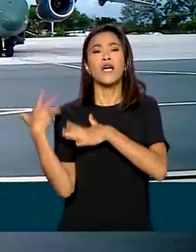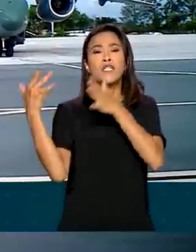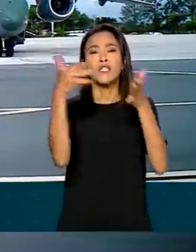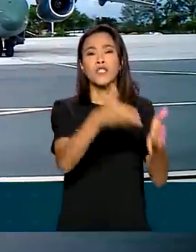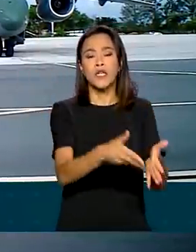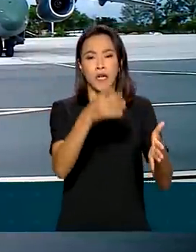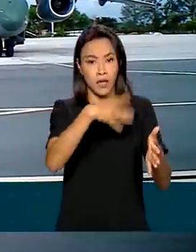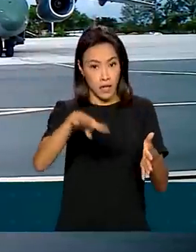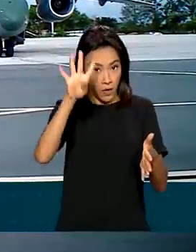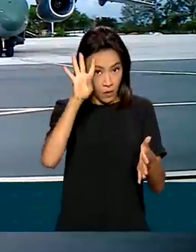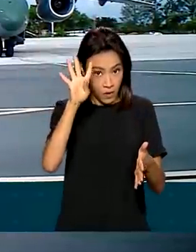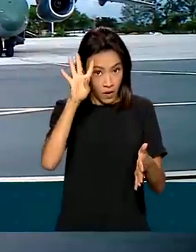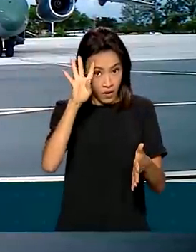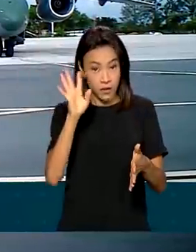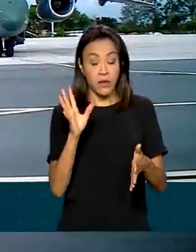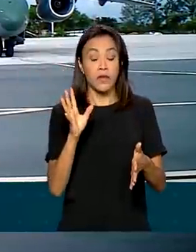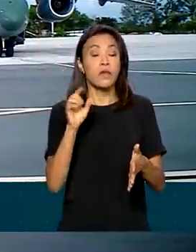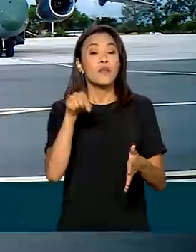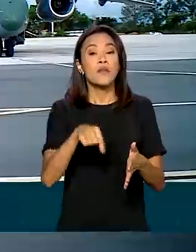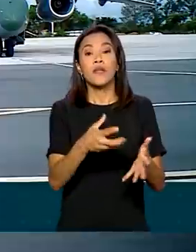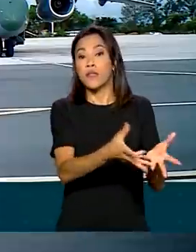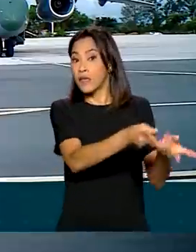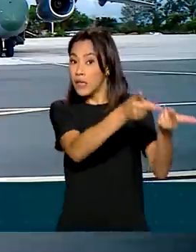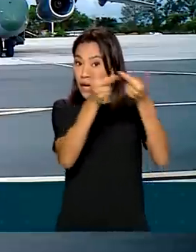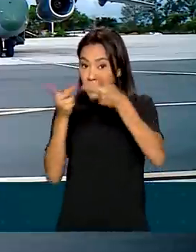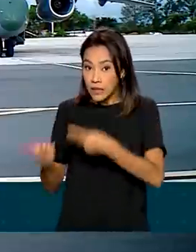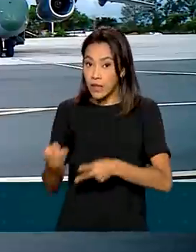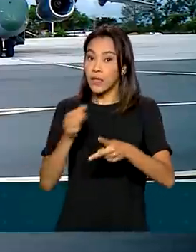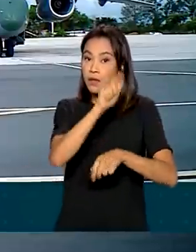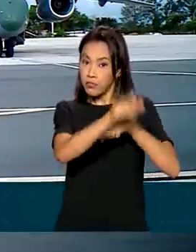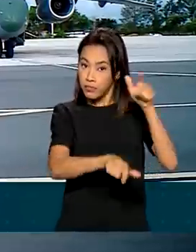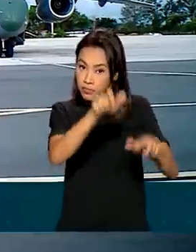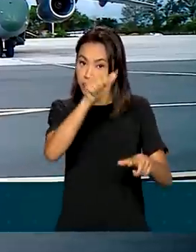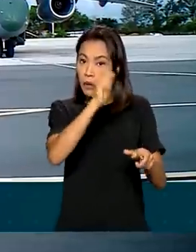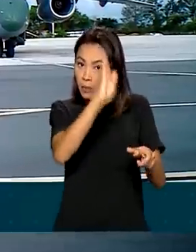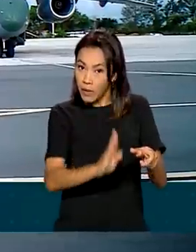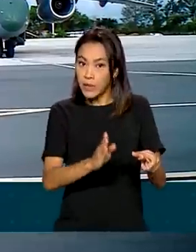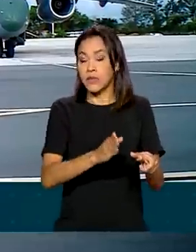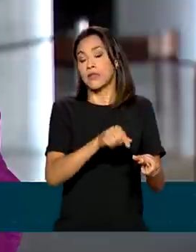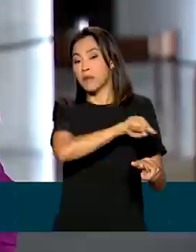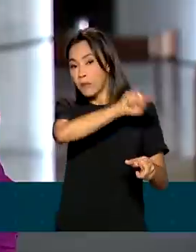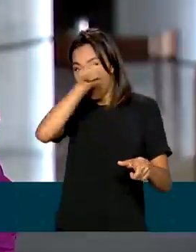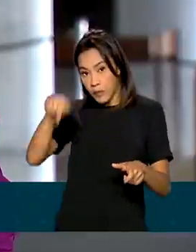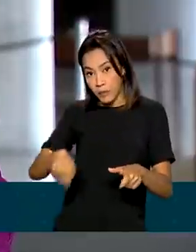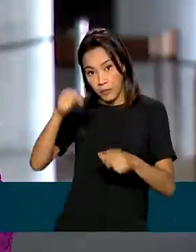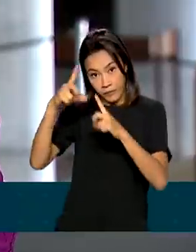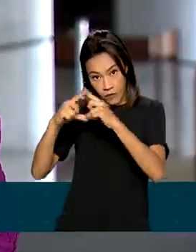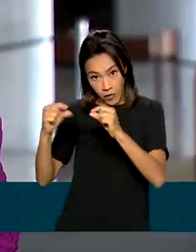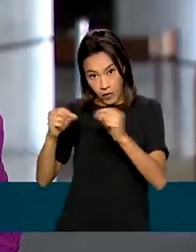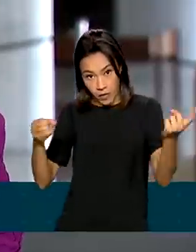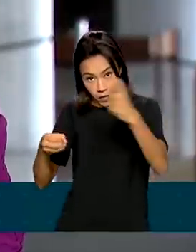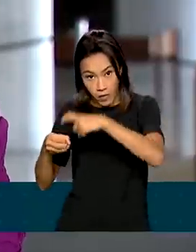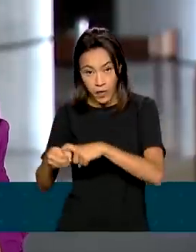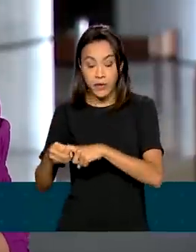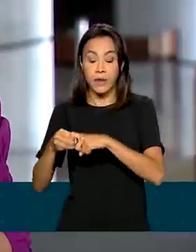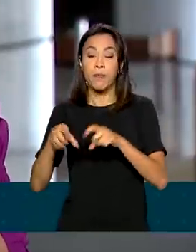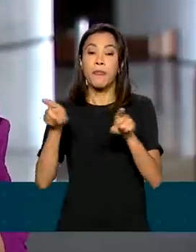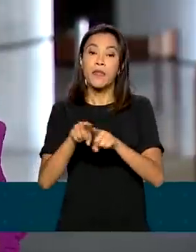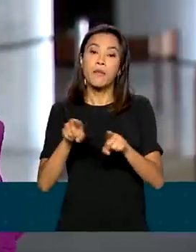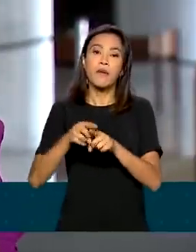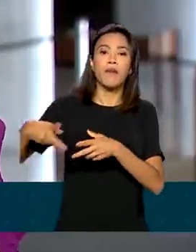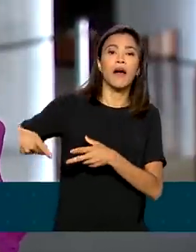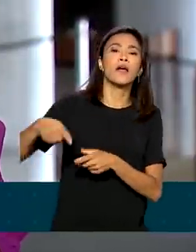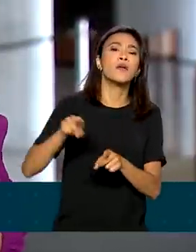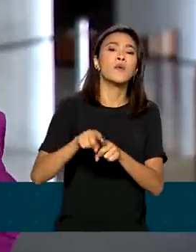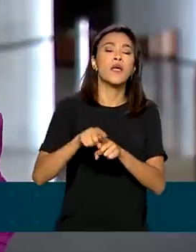-feira e, além de trazer os brasileiros para cá, Luciana, por determinação do presidente Jair Bolsonaro, esse avião também vai transportar os pets, os